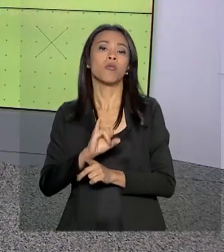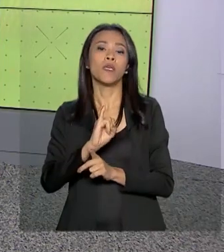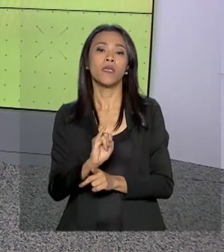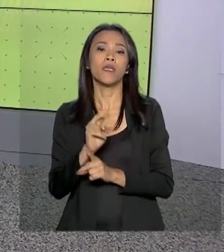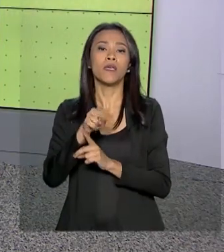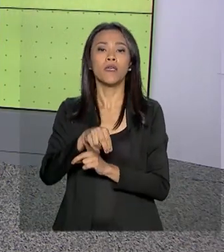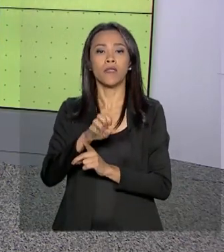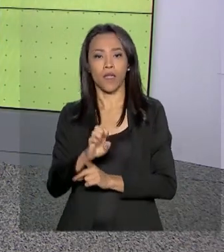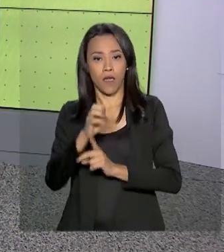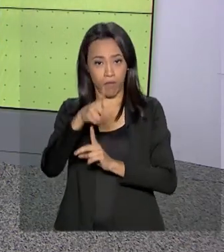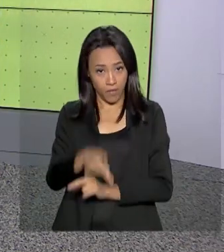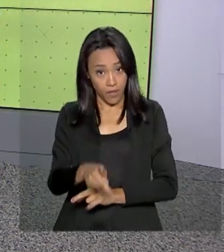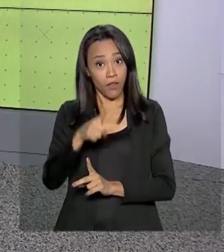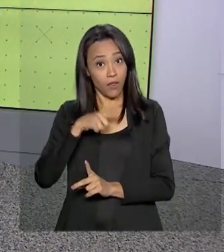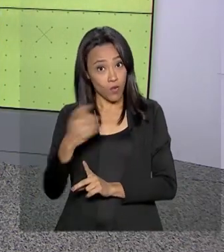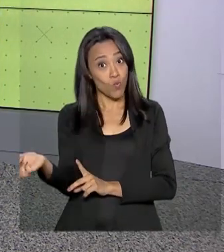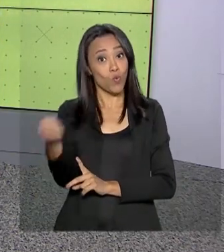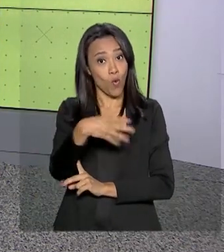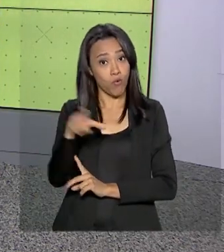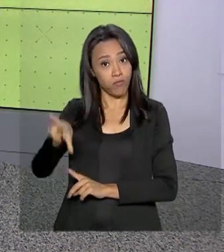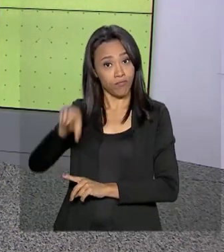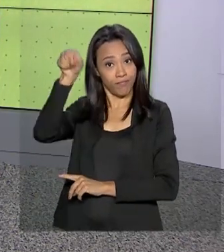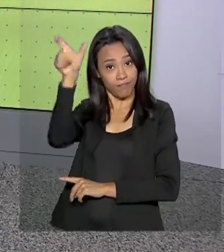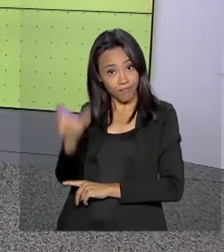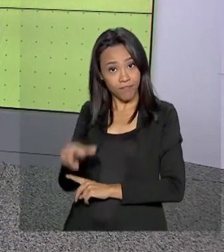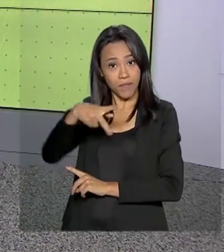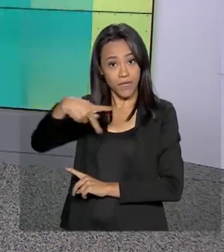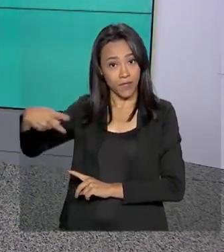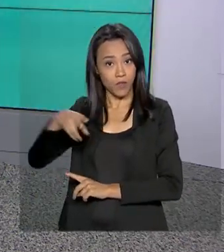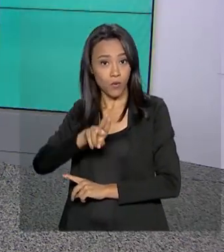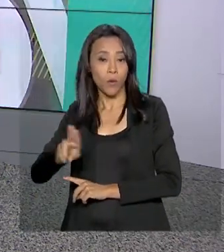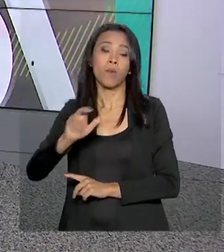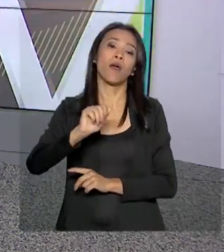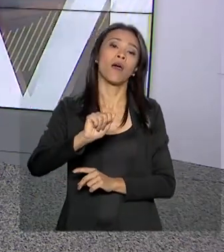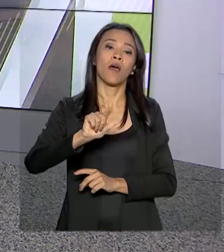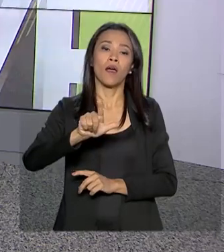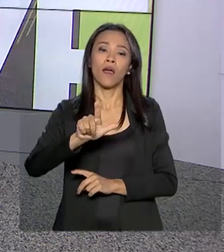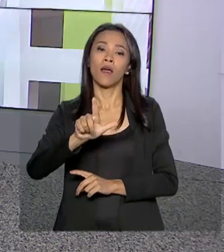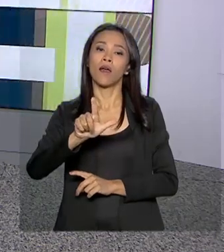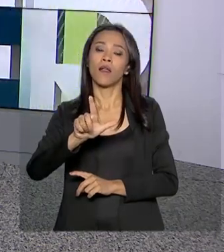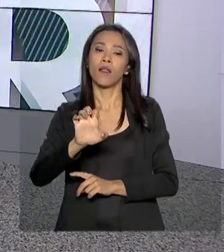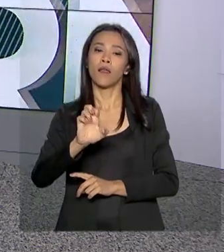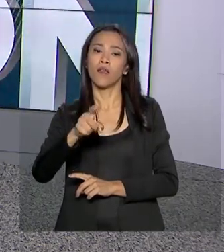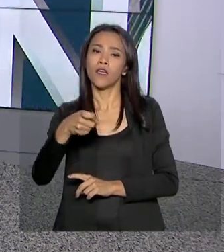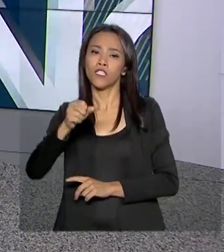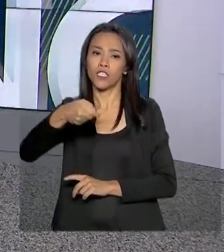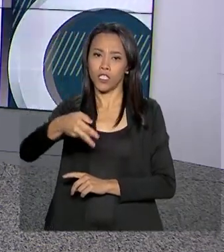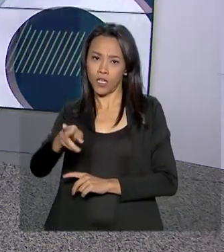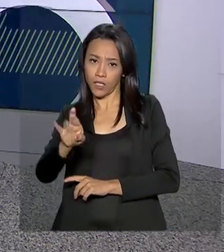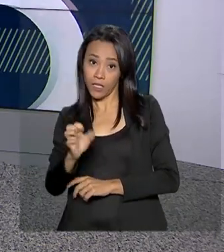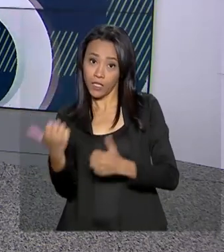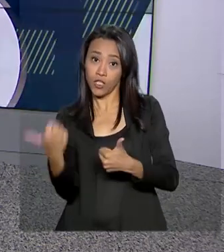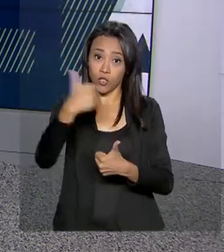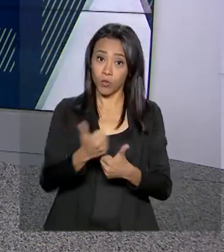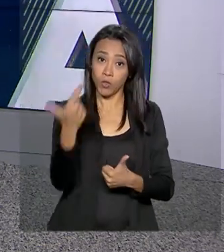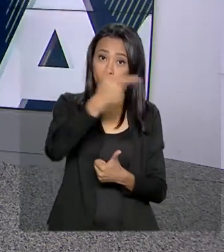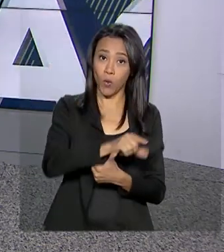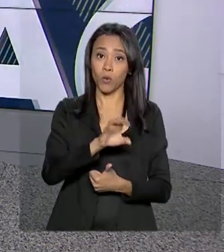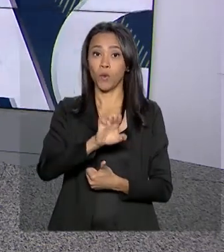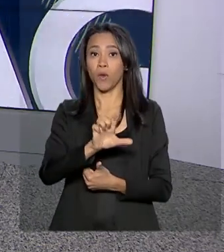Teixeira, o INEP, tem novo presidente. É Alexandre Ribeiro Pereira Lopes, que substitui Elmer Vicenzi.